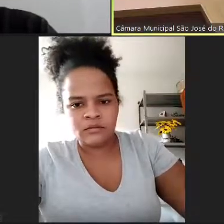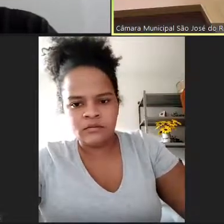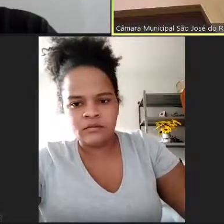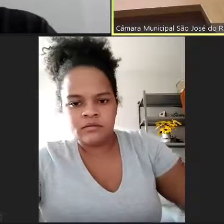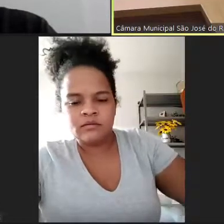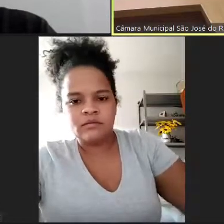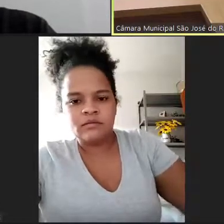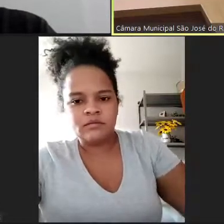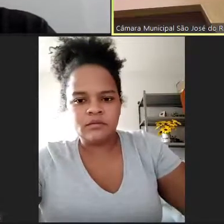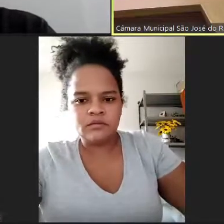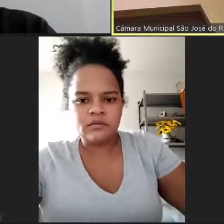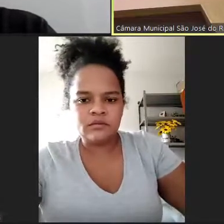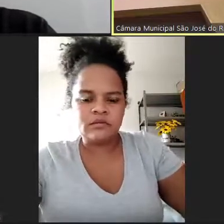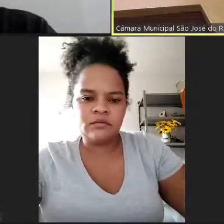que foi